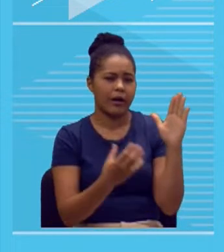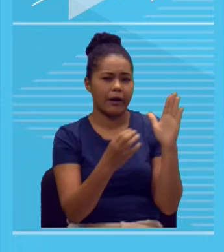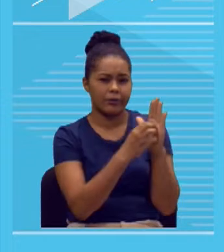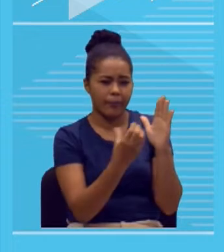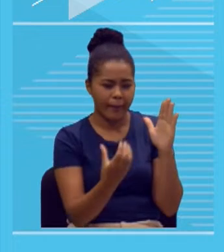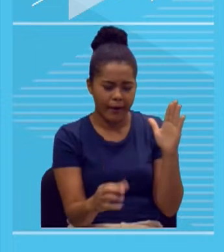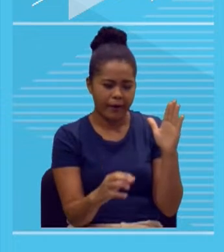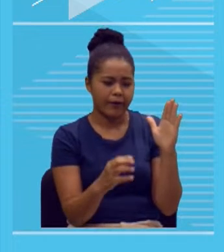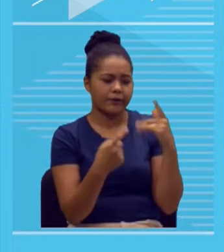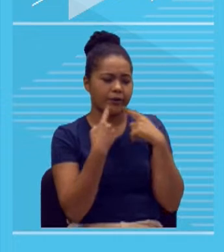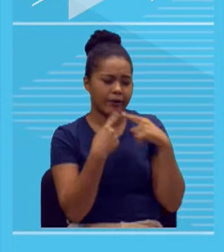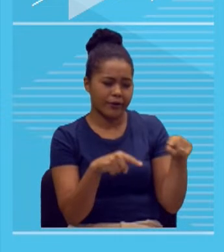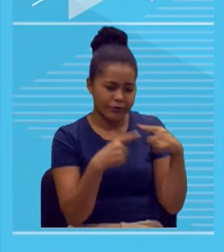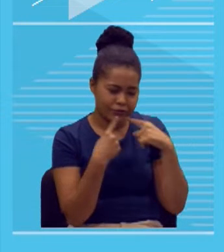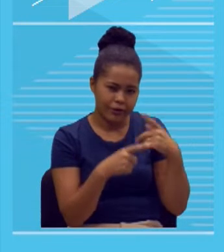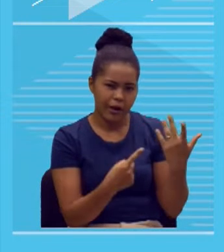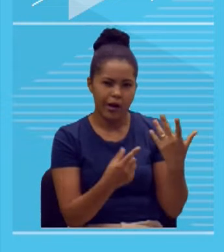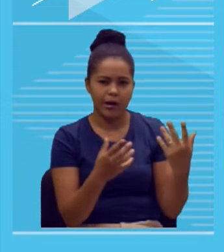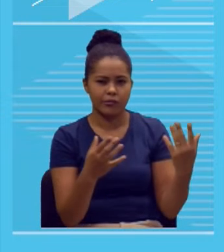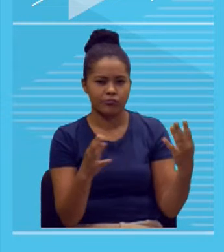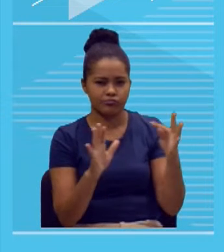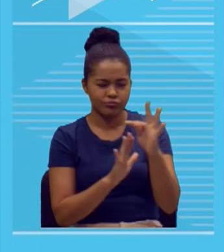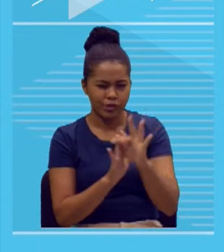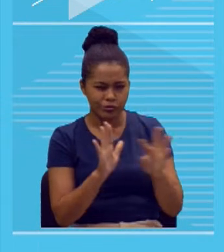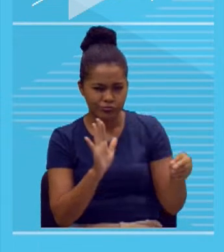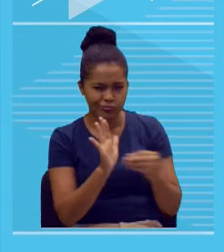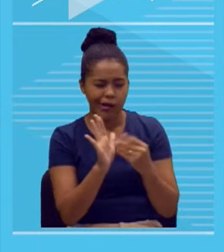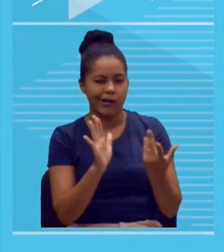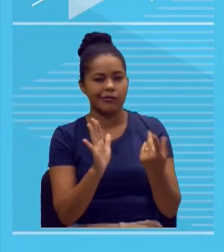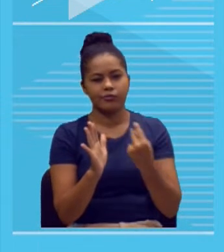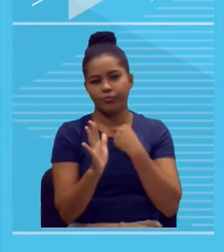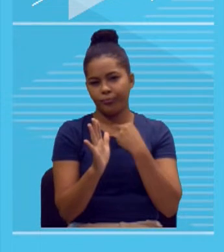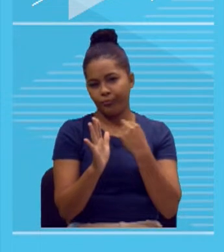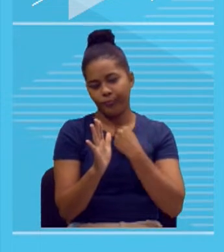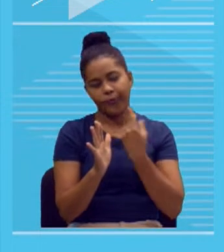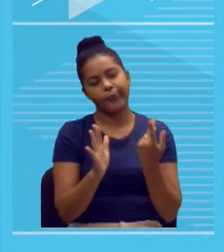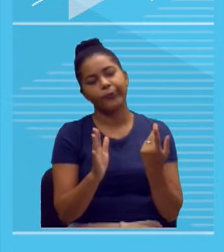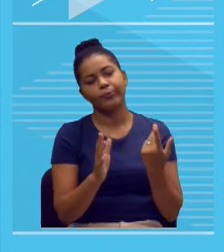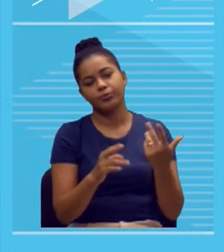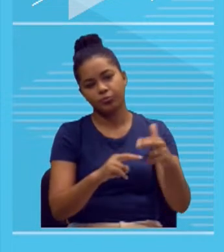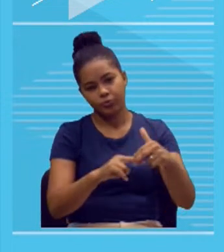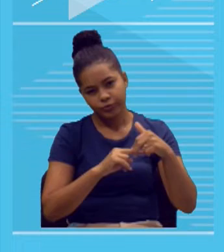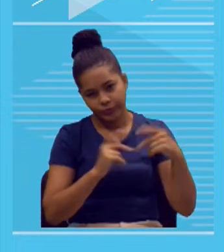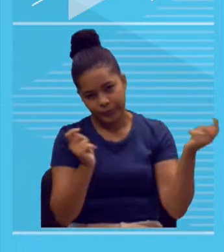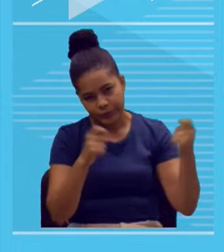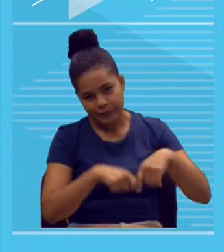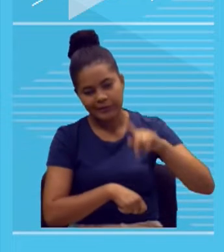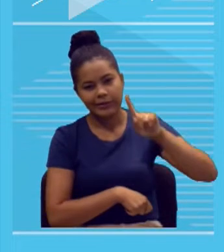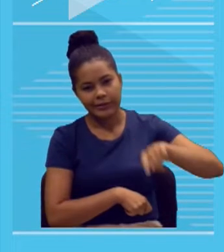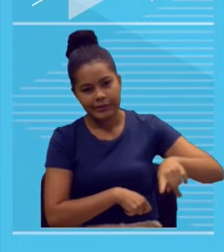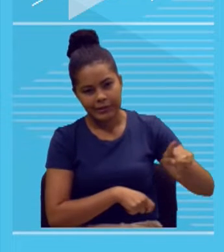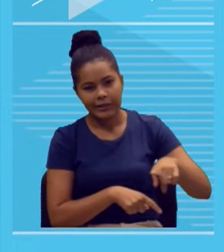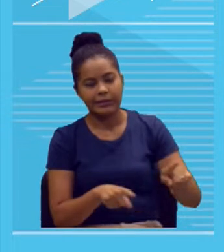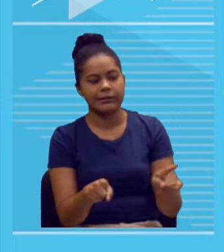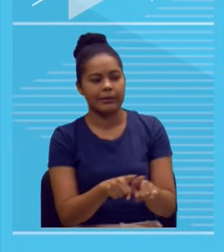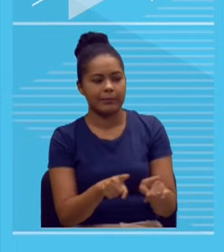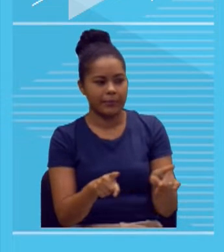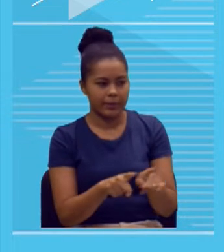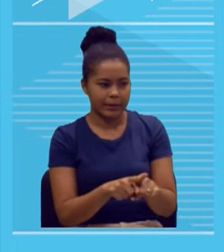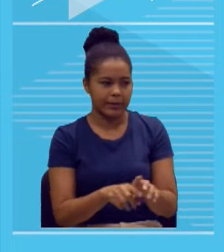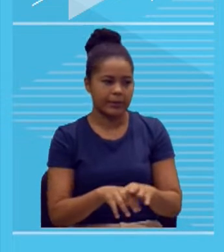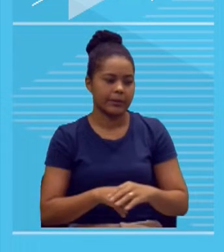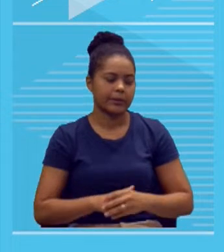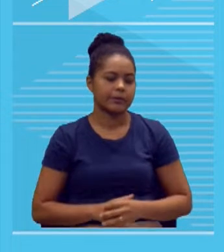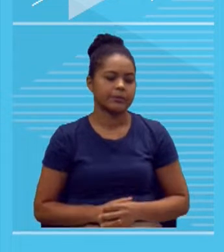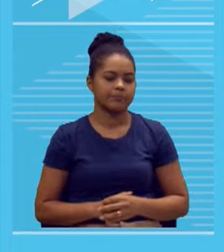Texto sobre outro assunto, que é a velha fuga ao tema. E mensagem ou frase desconectada do corpo do texto da proposta